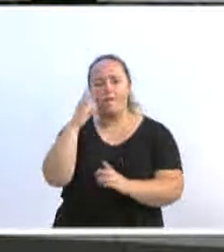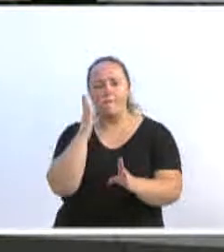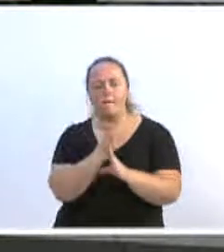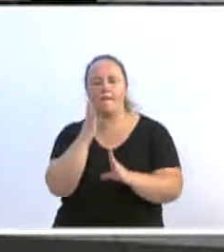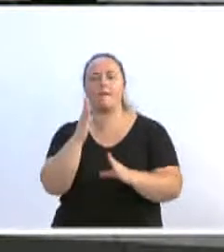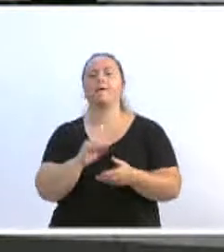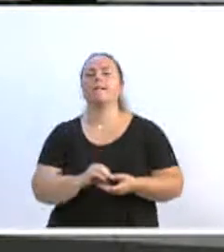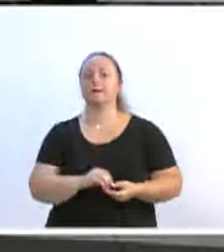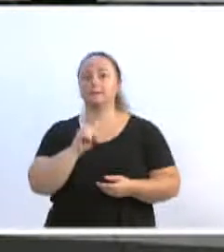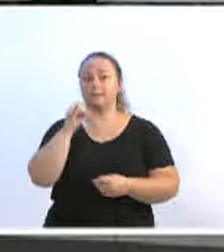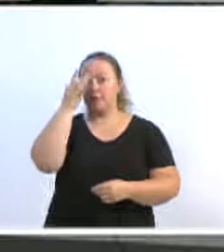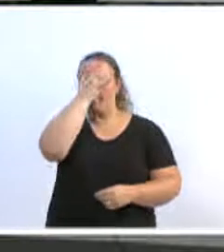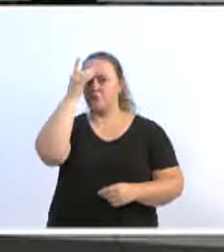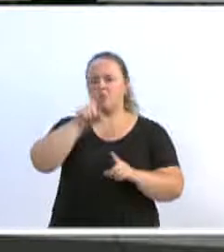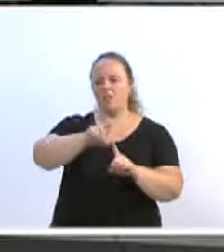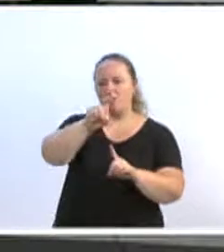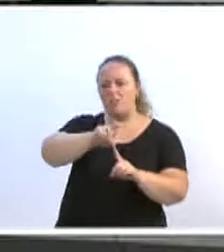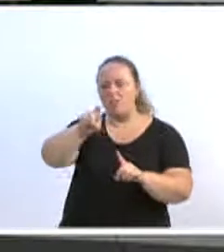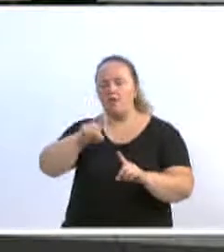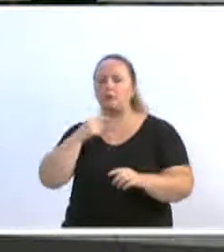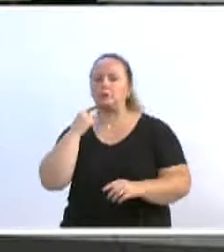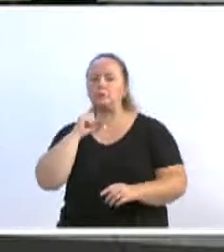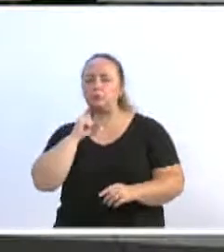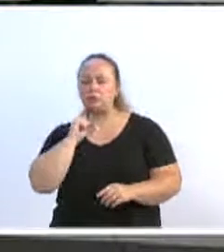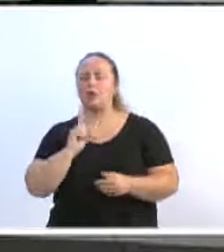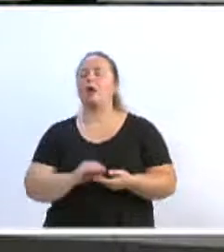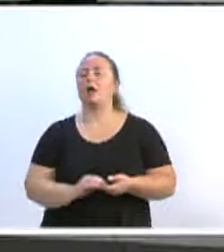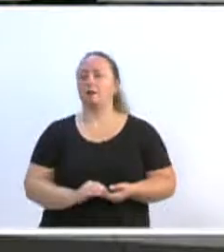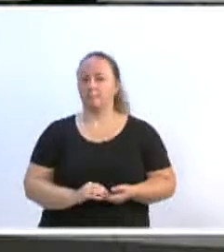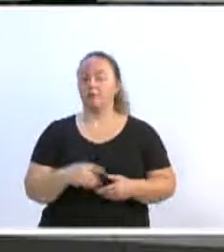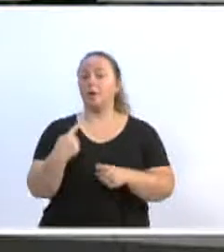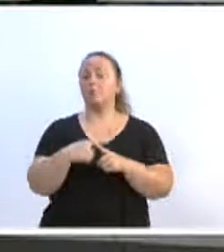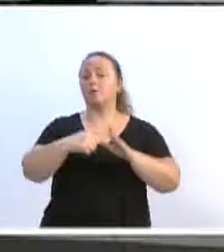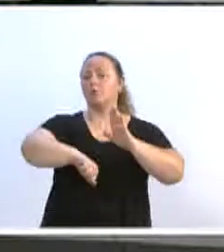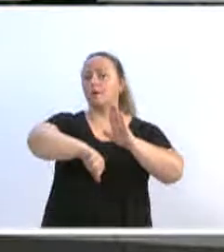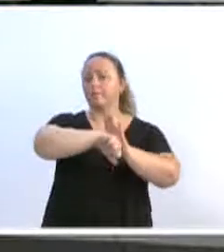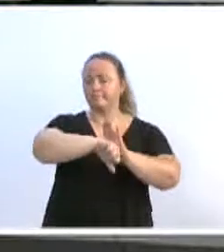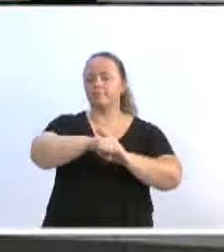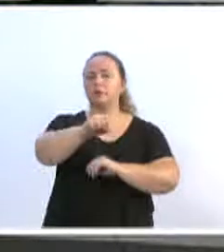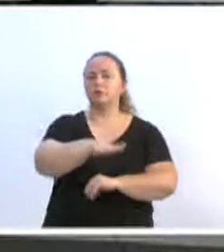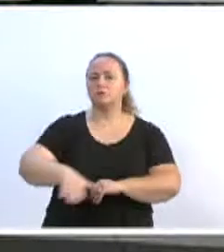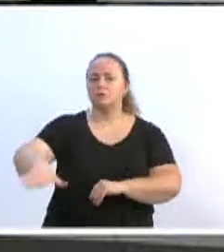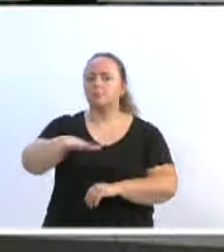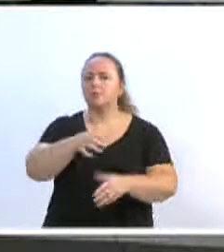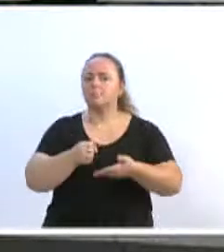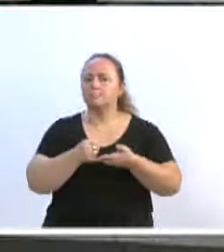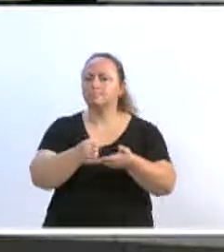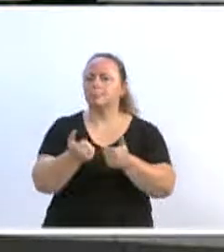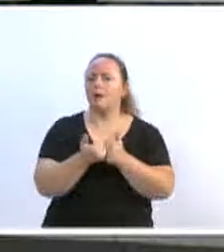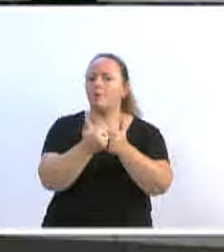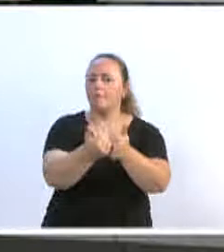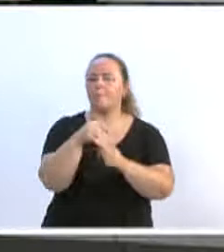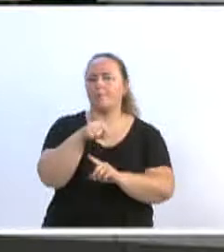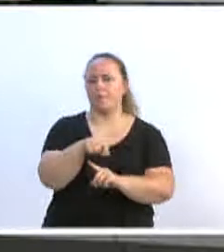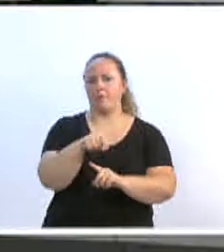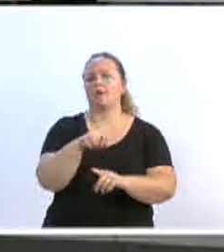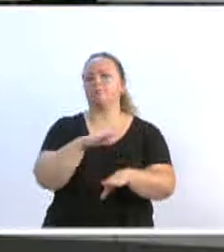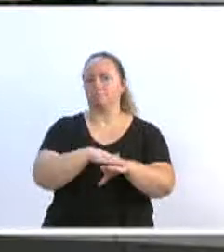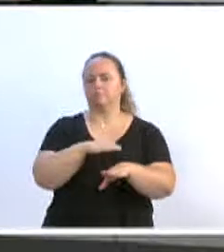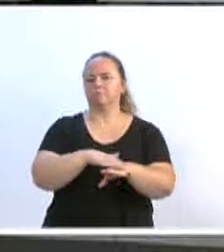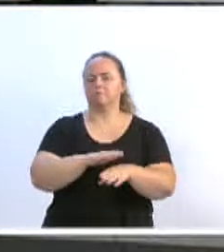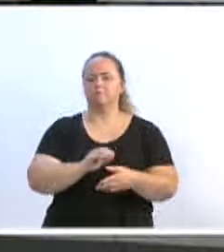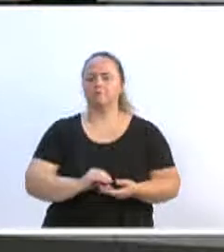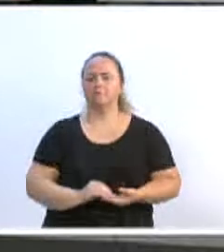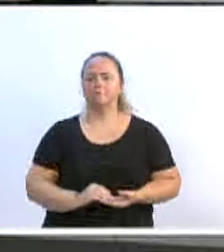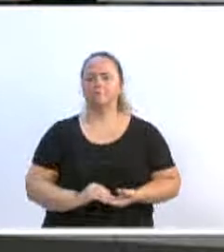a fiscalização da Polícia Militar. Pichação é crime e a sociedade precisa saber